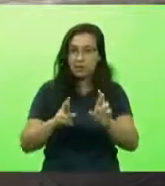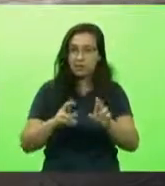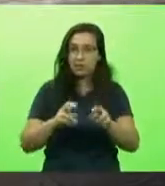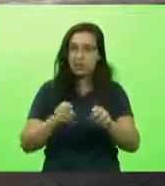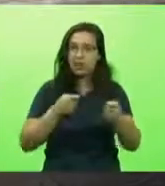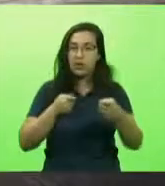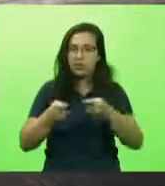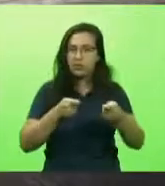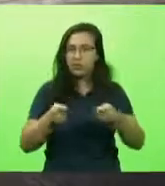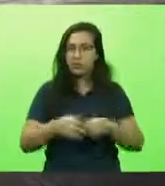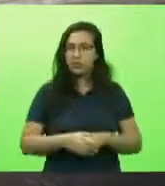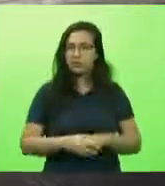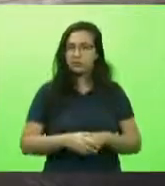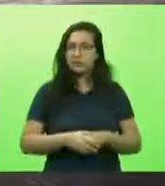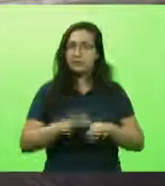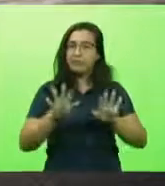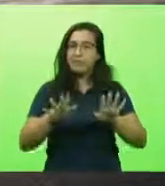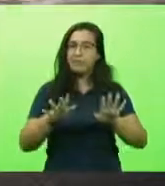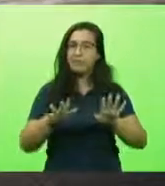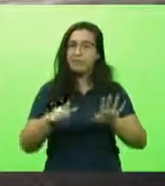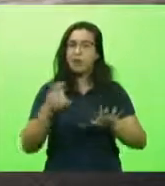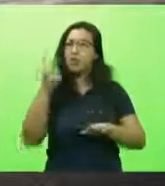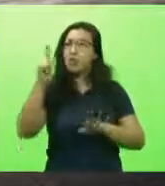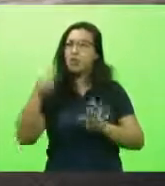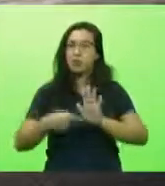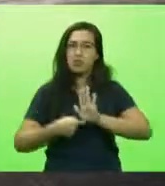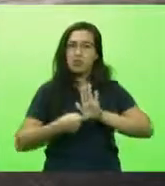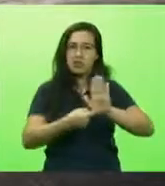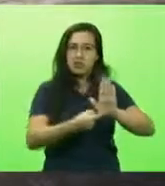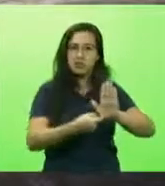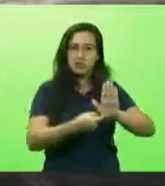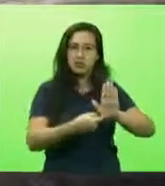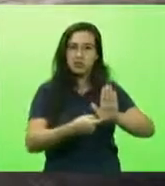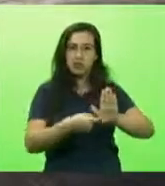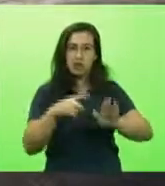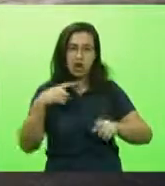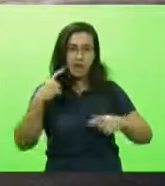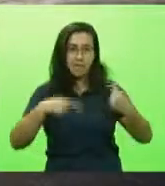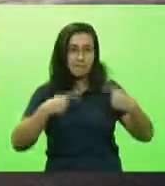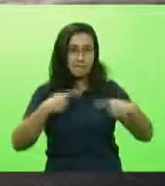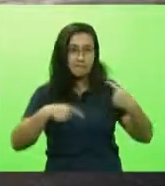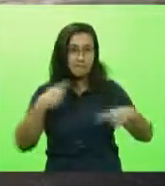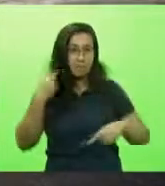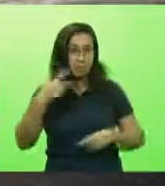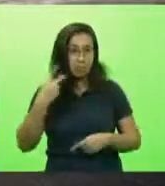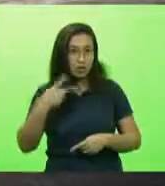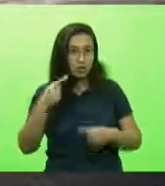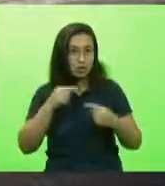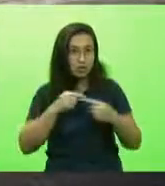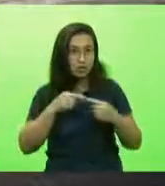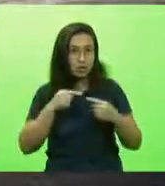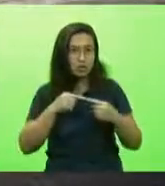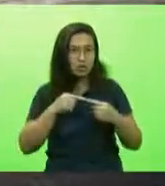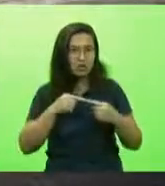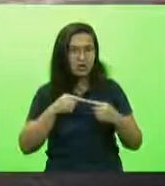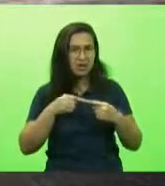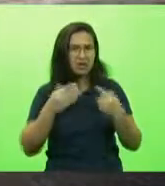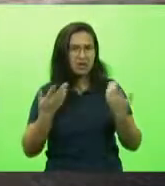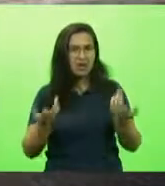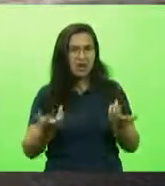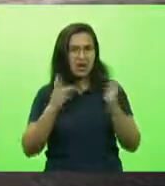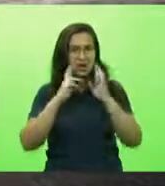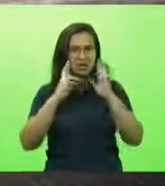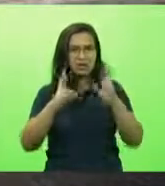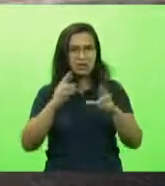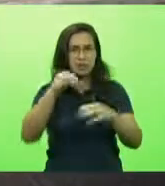quando você bota alguém por uma indicação, se foi o caso, uma indicação política, qual o compromisso com o serviço prestado pelo